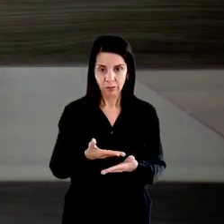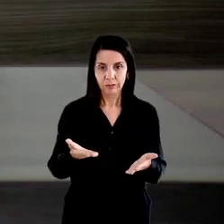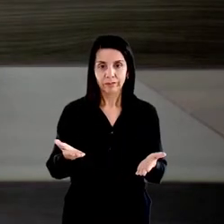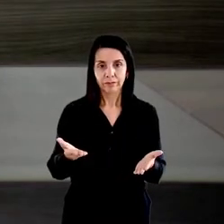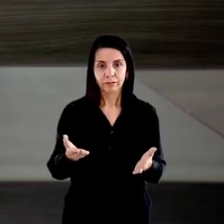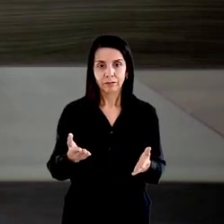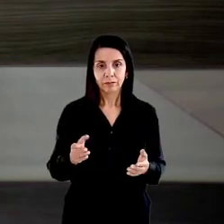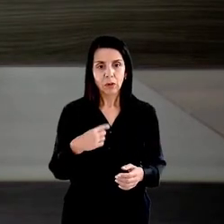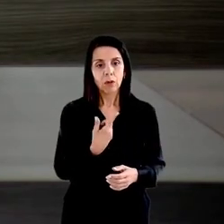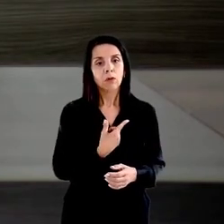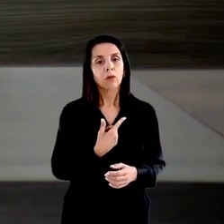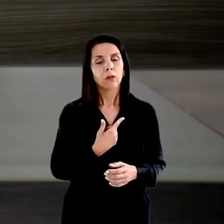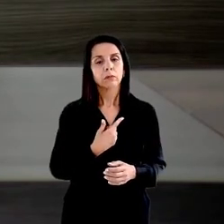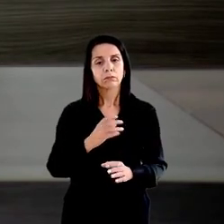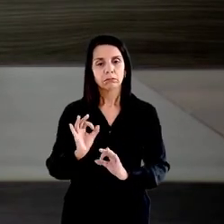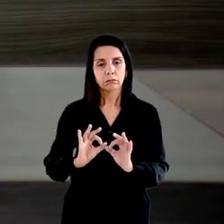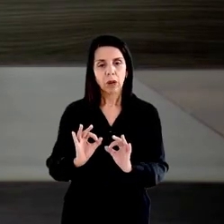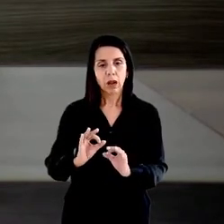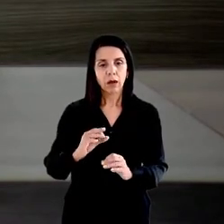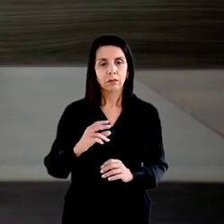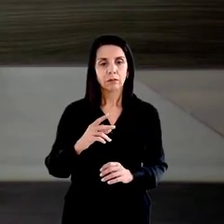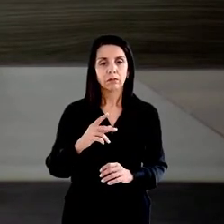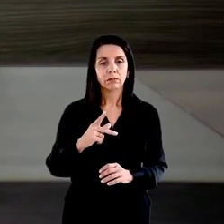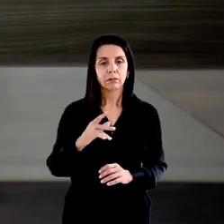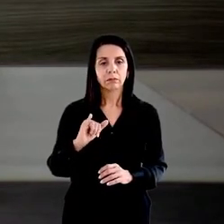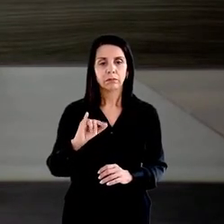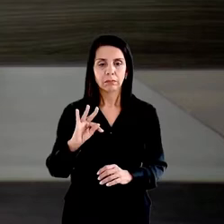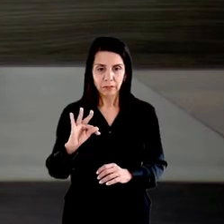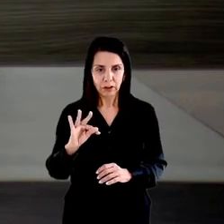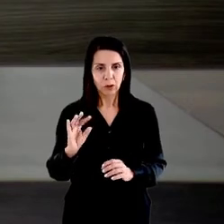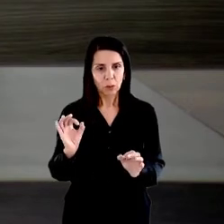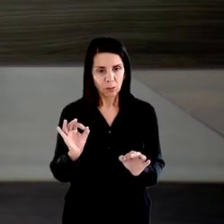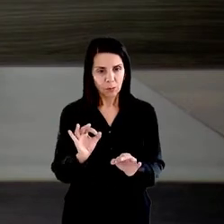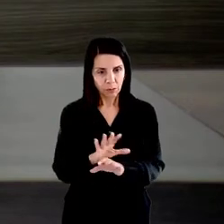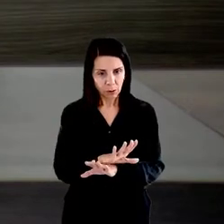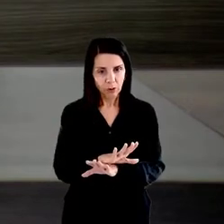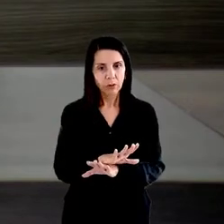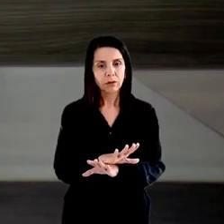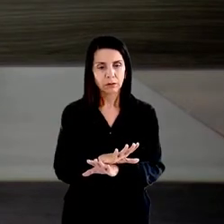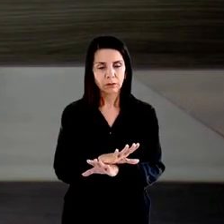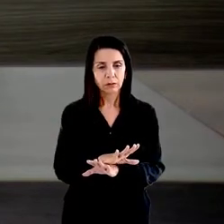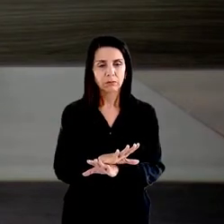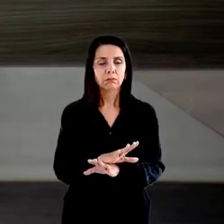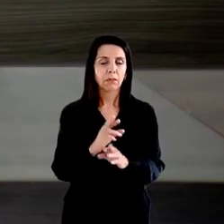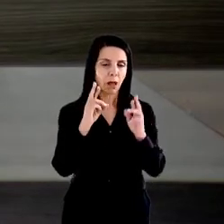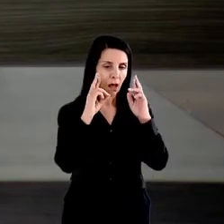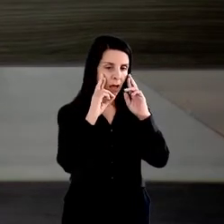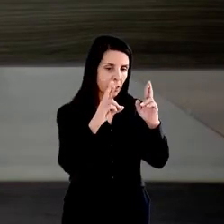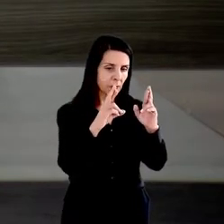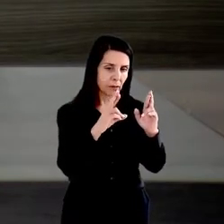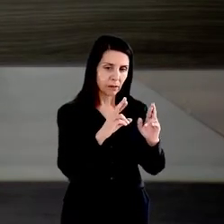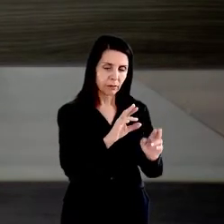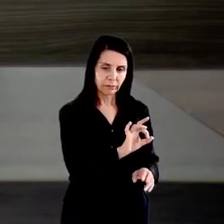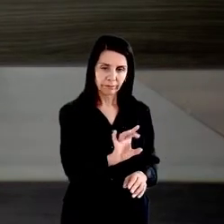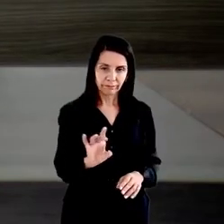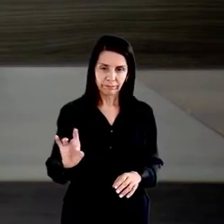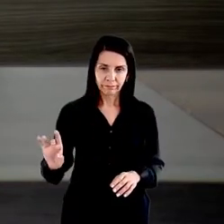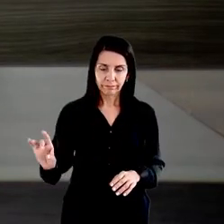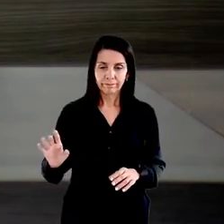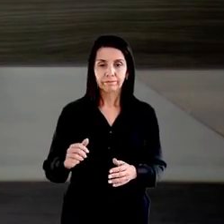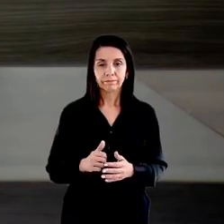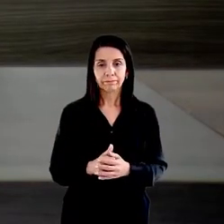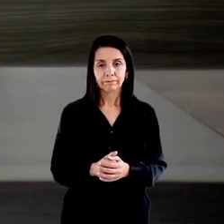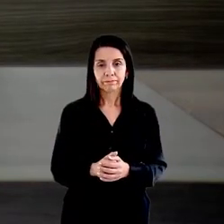prontos, por assim dizer, respeitando, por óbvio, a independência funcional de cada qual. E, para mim, aí